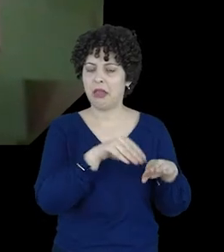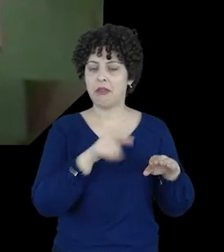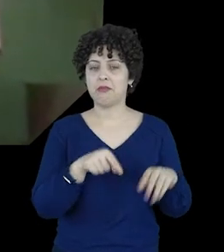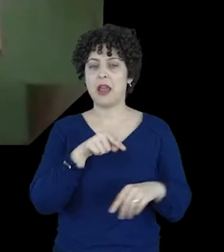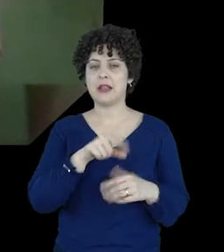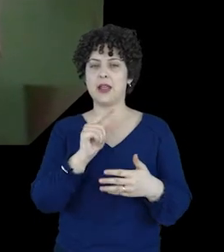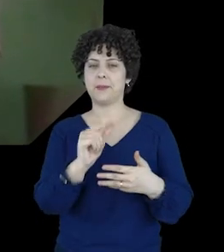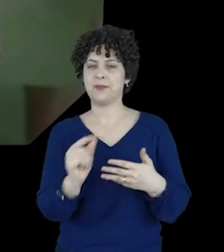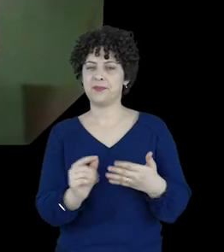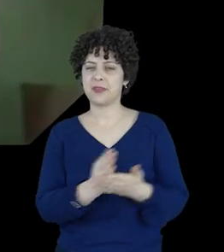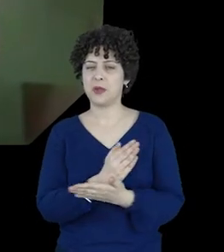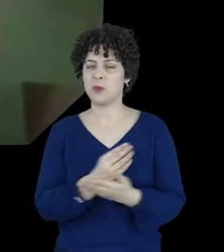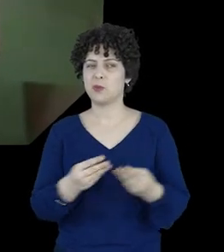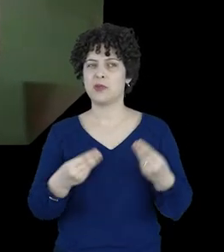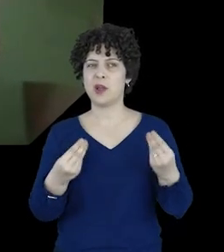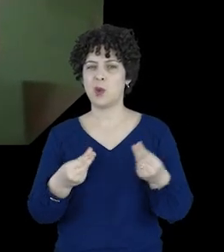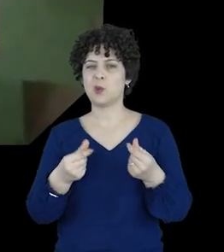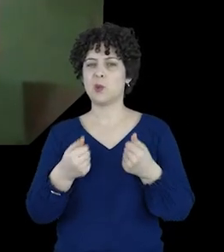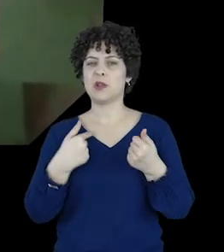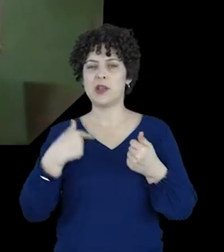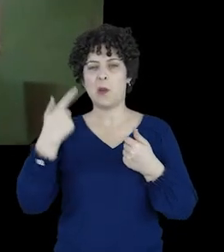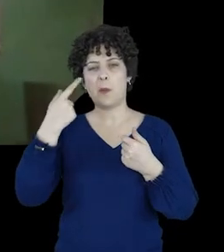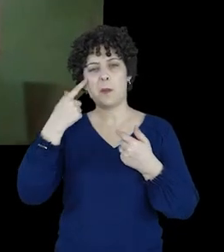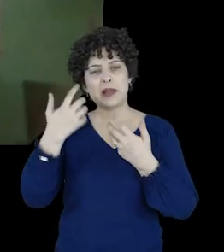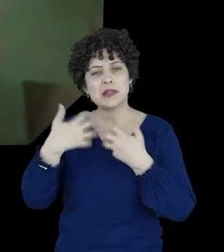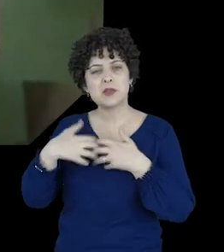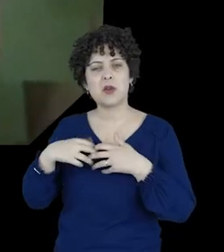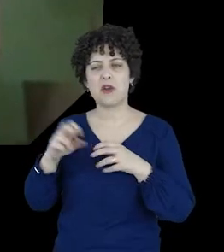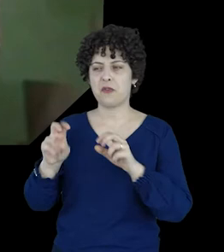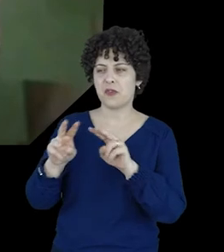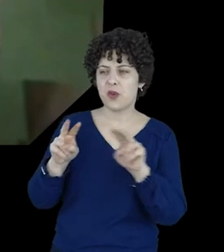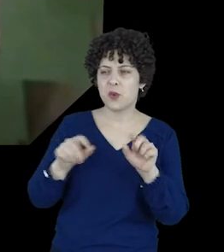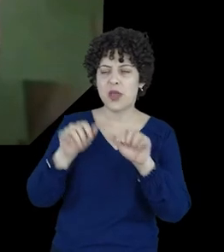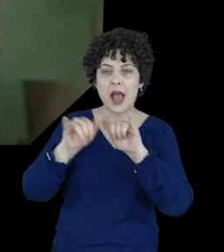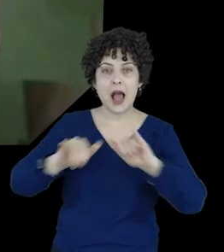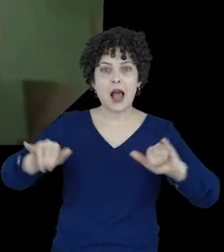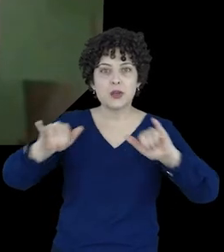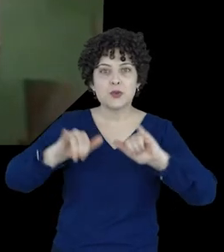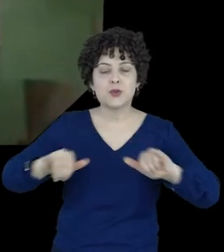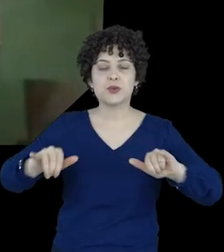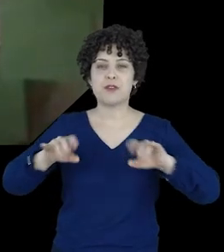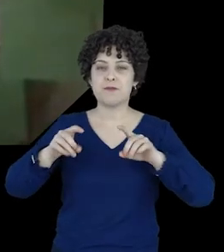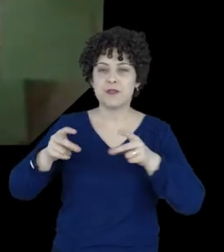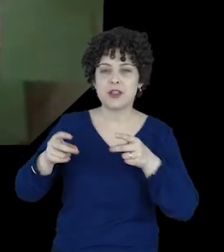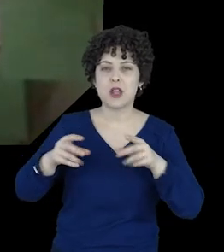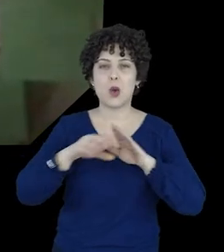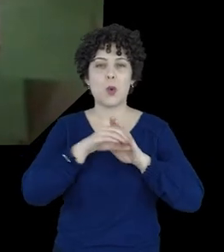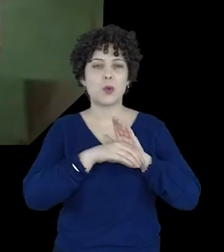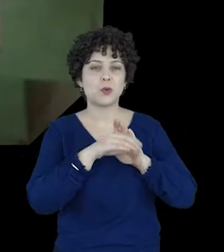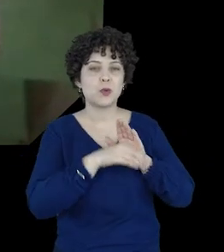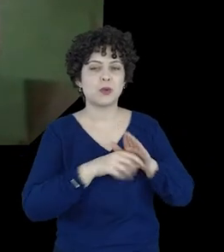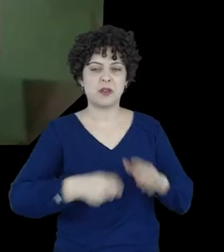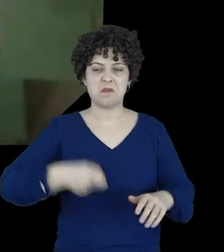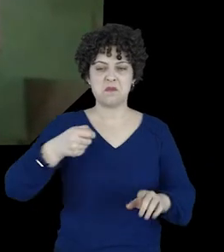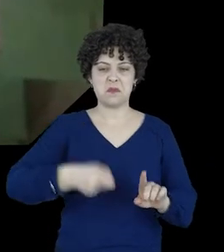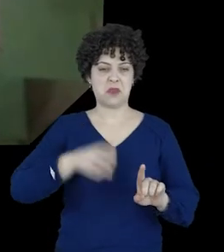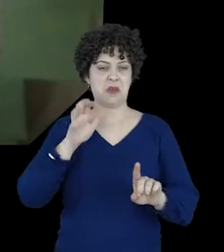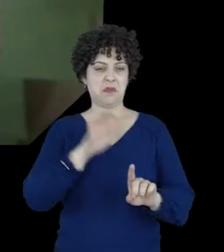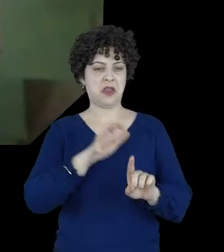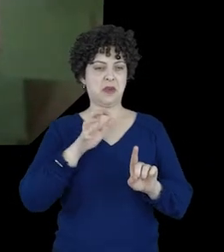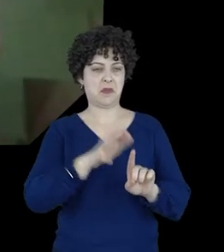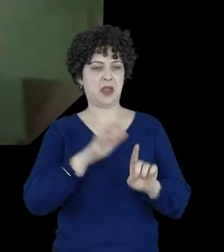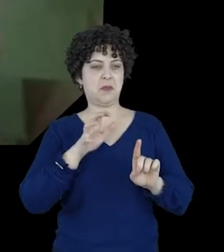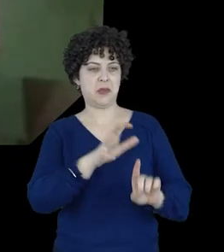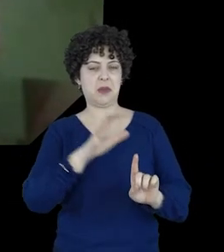Essas são algumas coisas que eu penso quando vejo que os anúncios ou outros conteúdos são impostos a